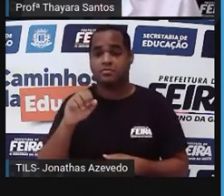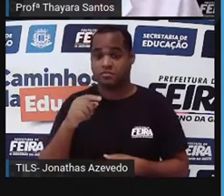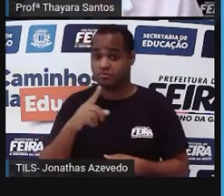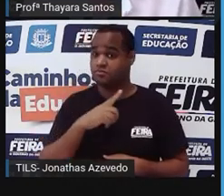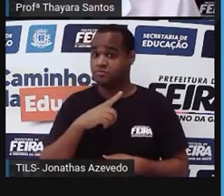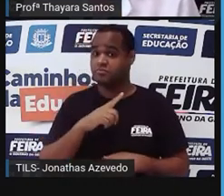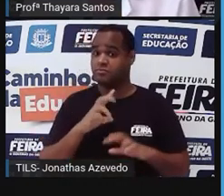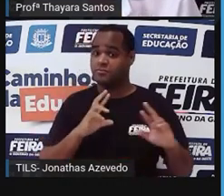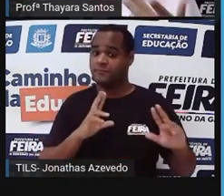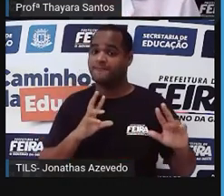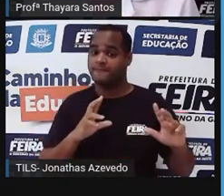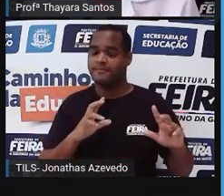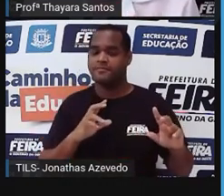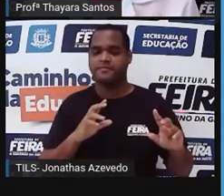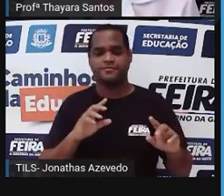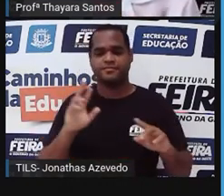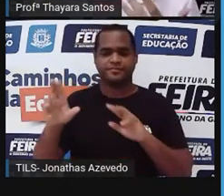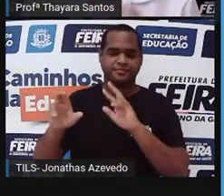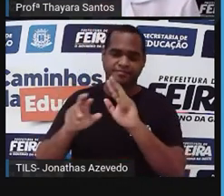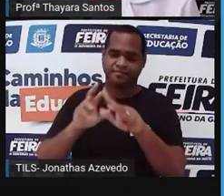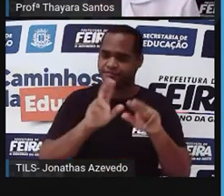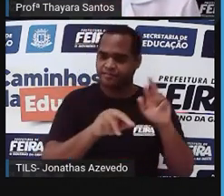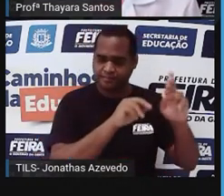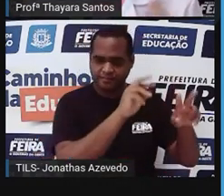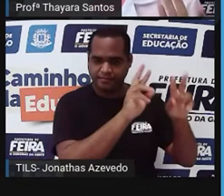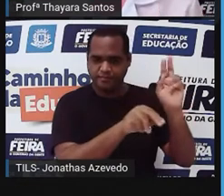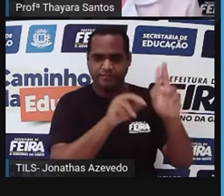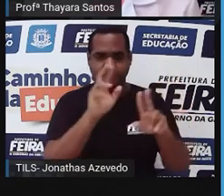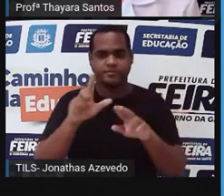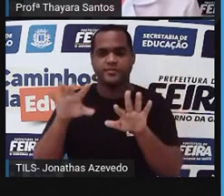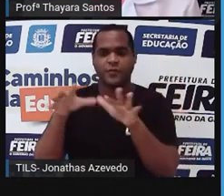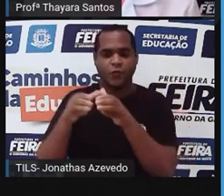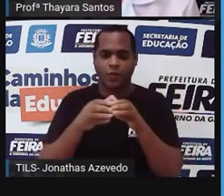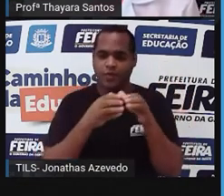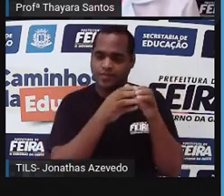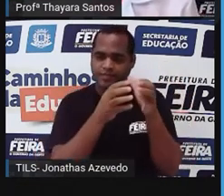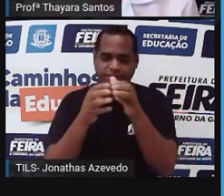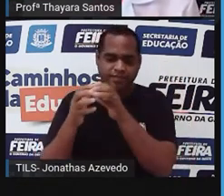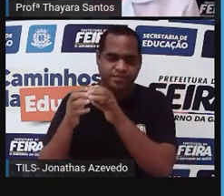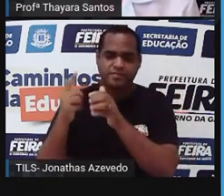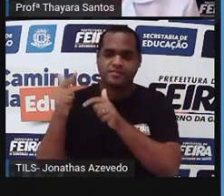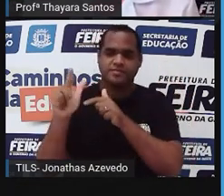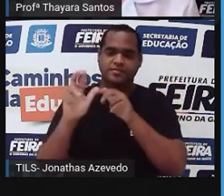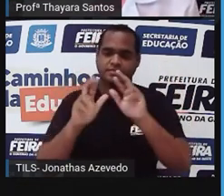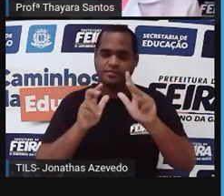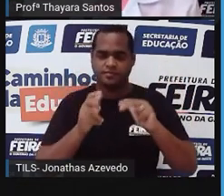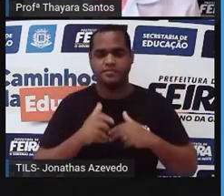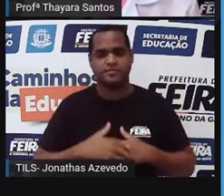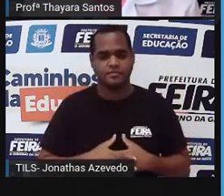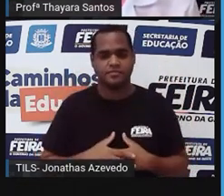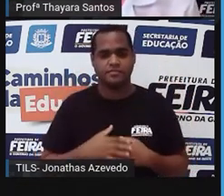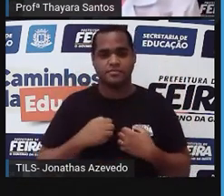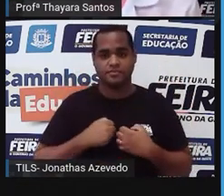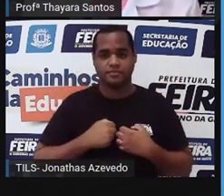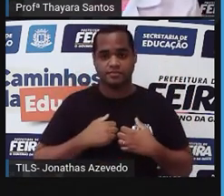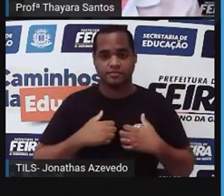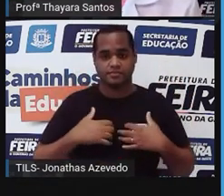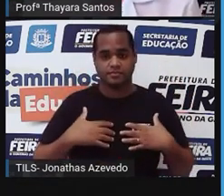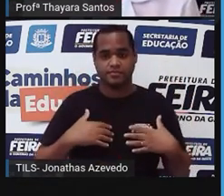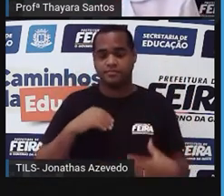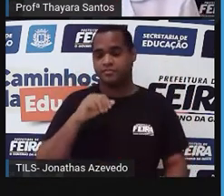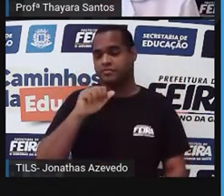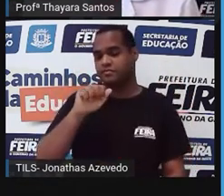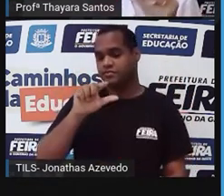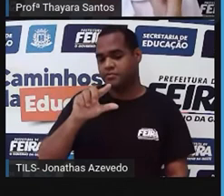espécies. Das outras espécies não, dos outros grupos, das outras classes. O nosso pulmão é um pulmão alveolar.